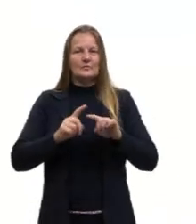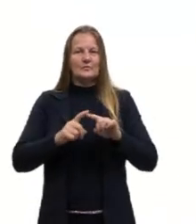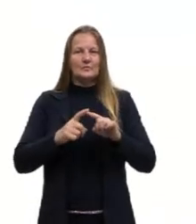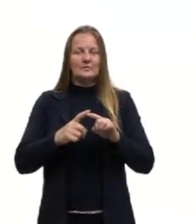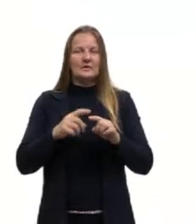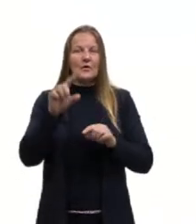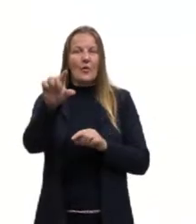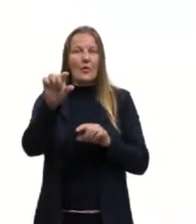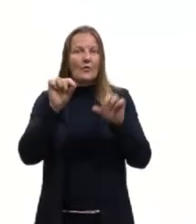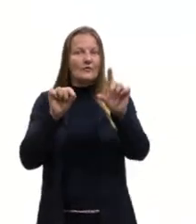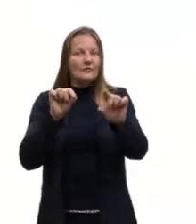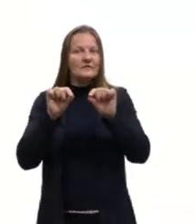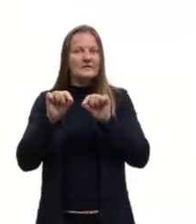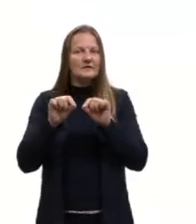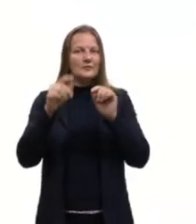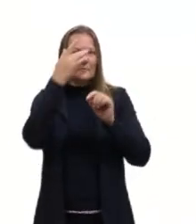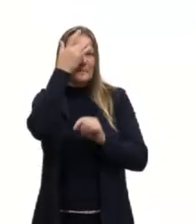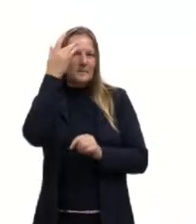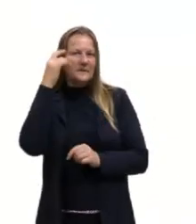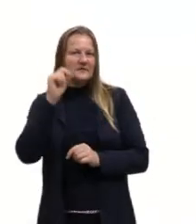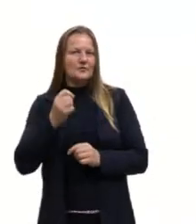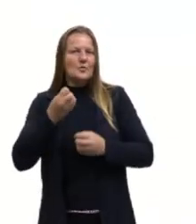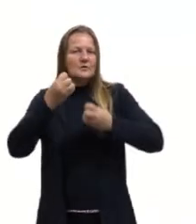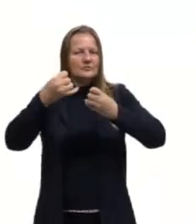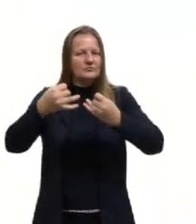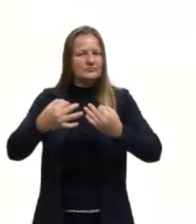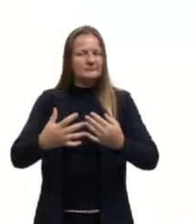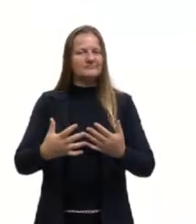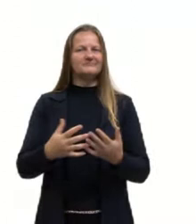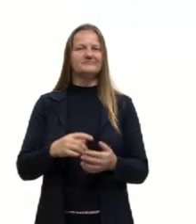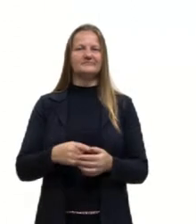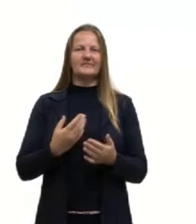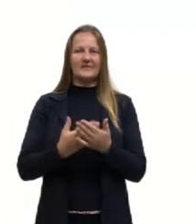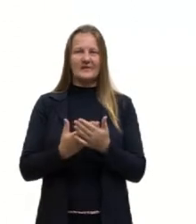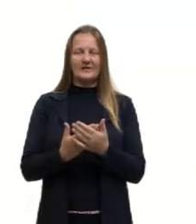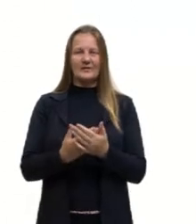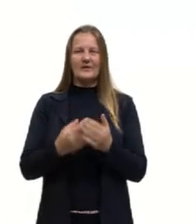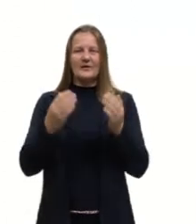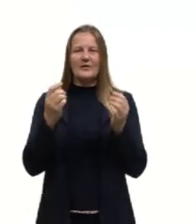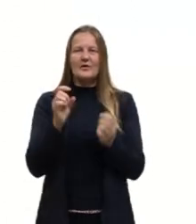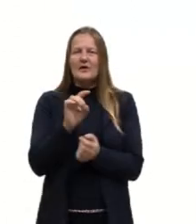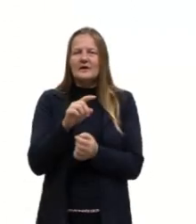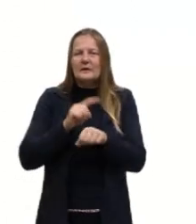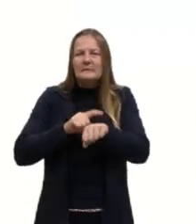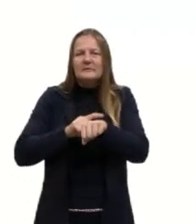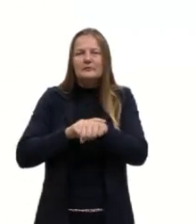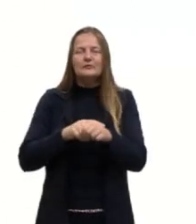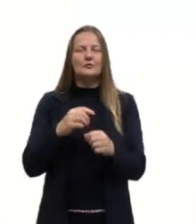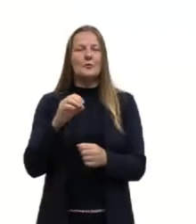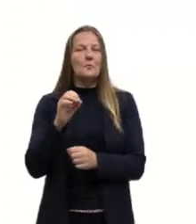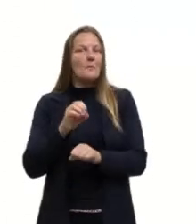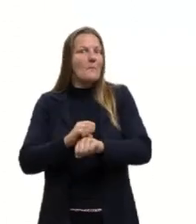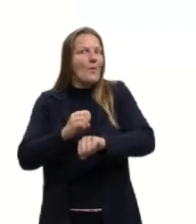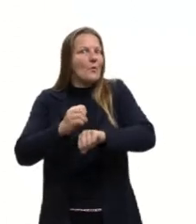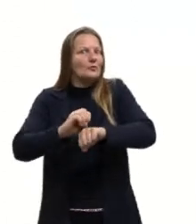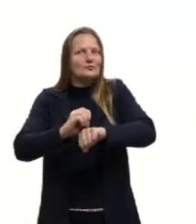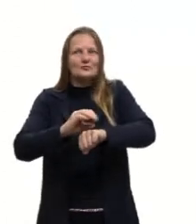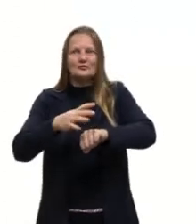convidados, deixei bastante, Eles enriqueceram muito a aula, então cada minutinho foi precioso, né?